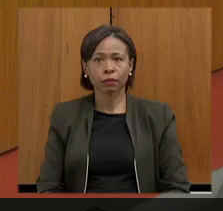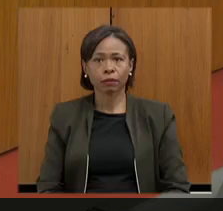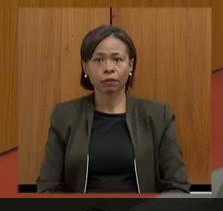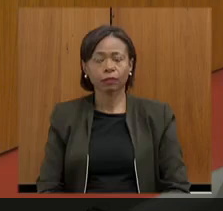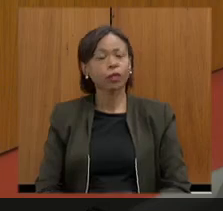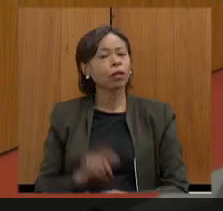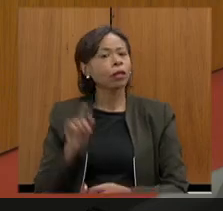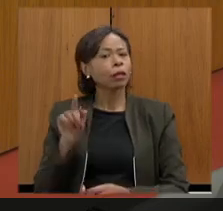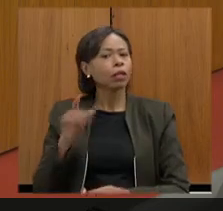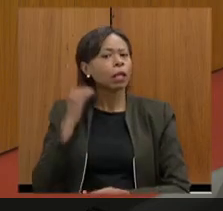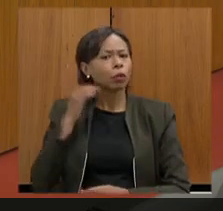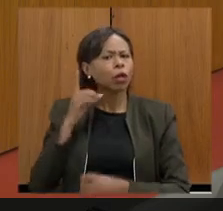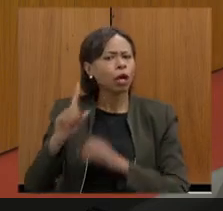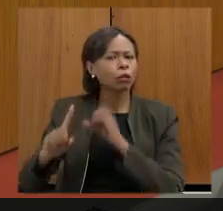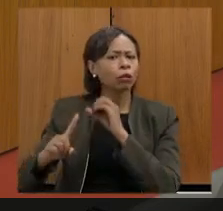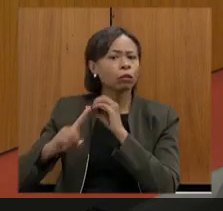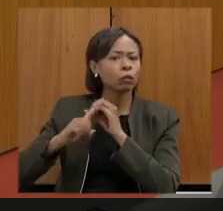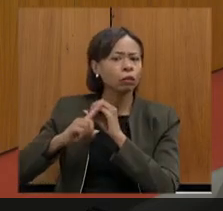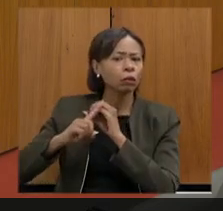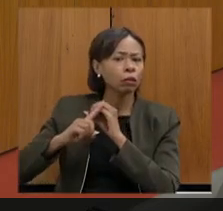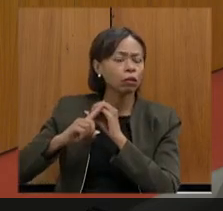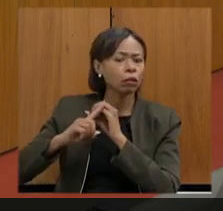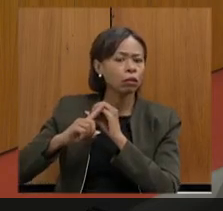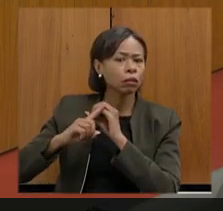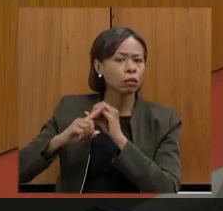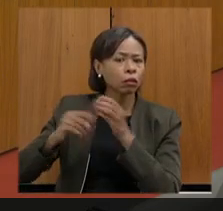Seu áudio continua fechado, deputado.